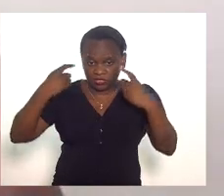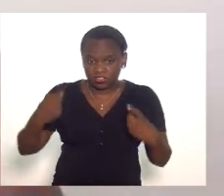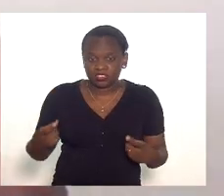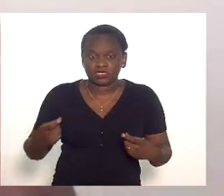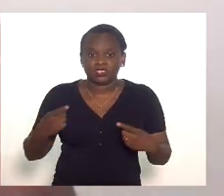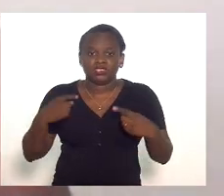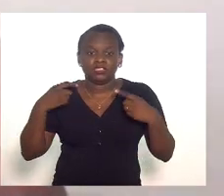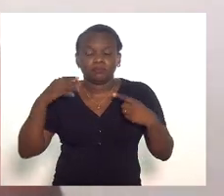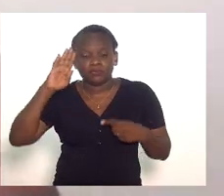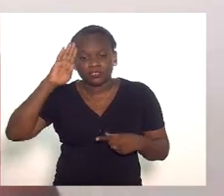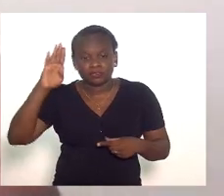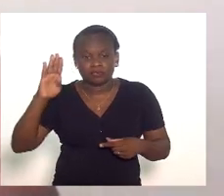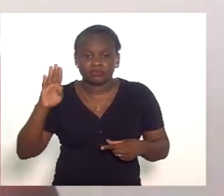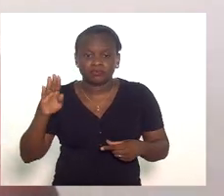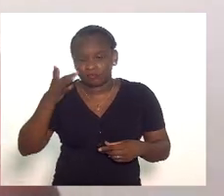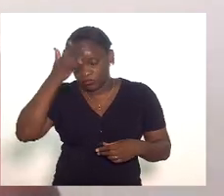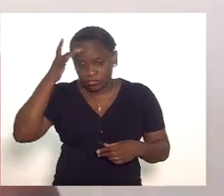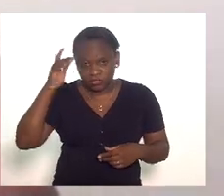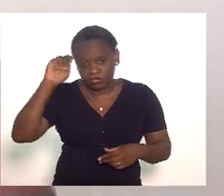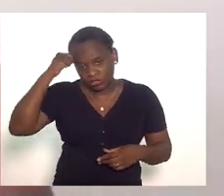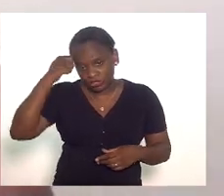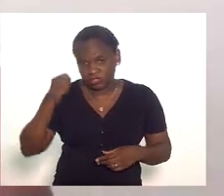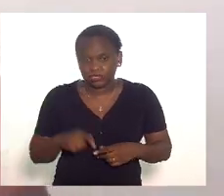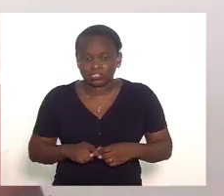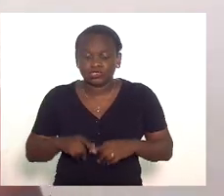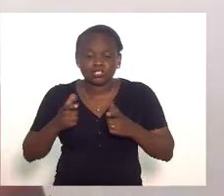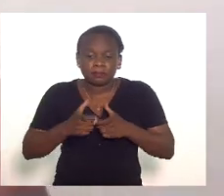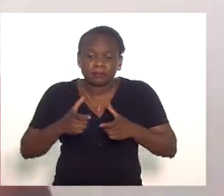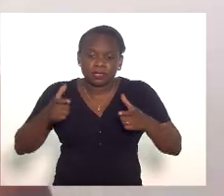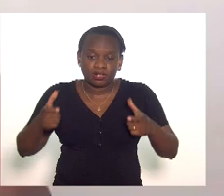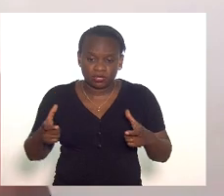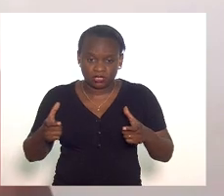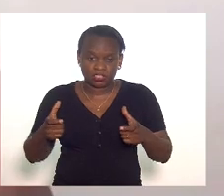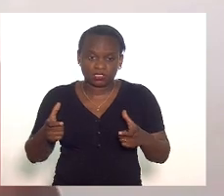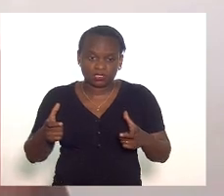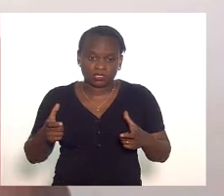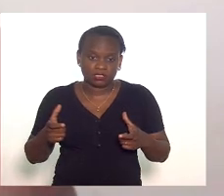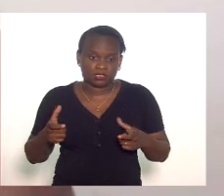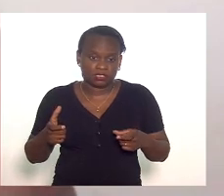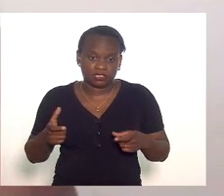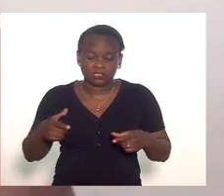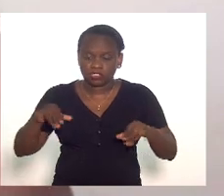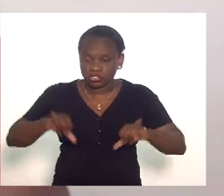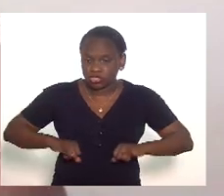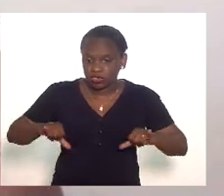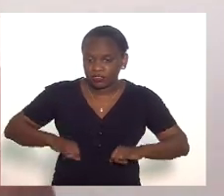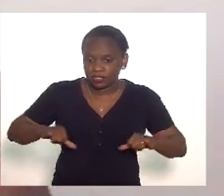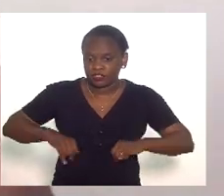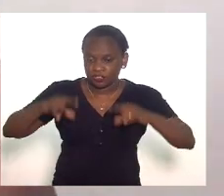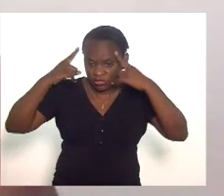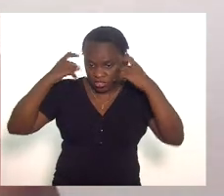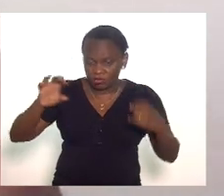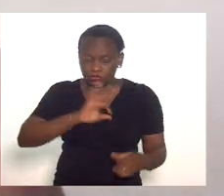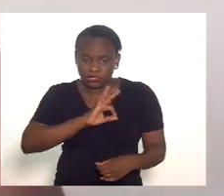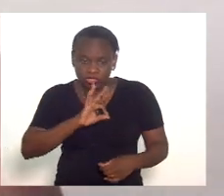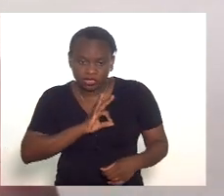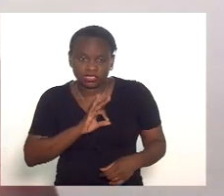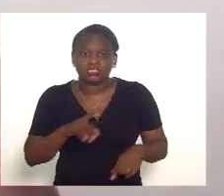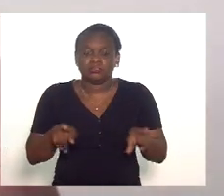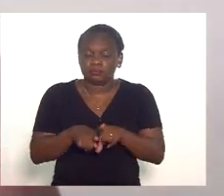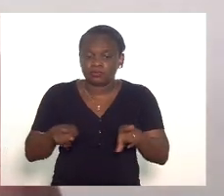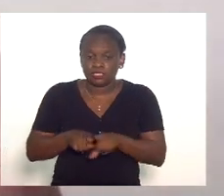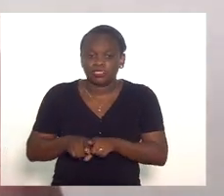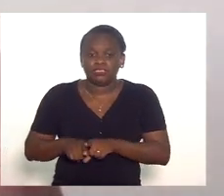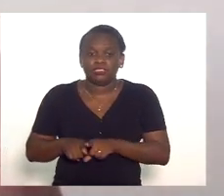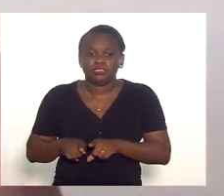cometidos sobretudo para pessoas negras somos a maioria de vítimas da violência policial somos